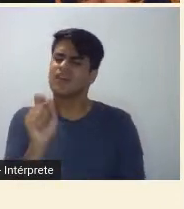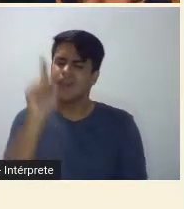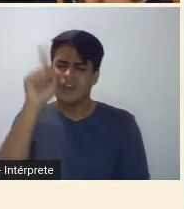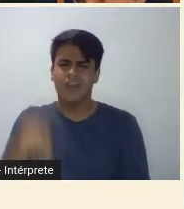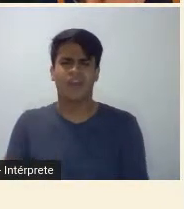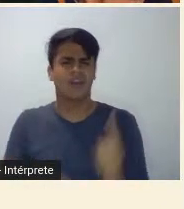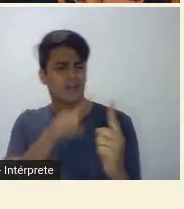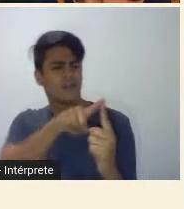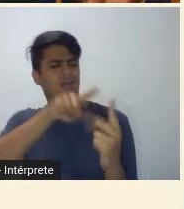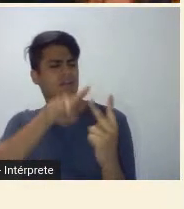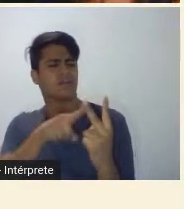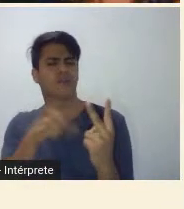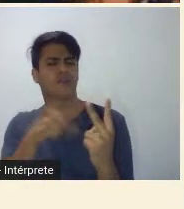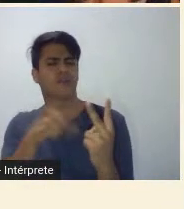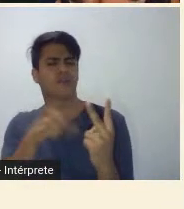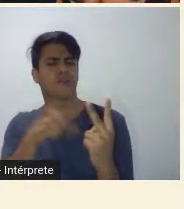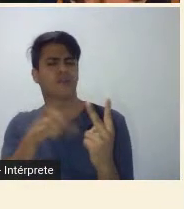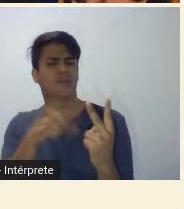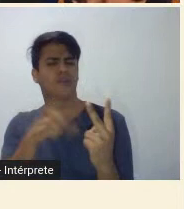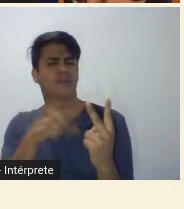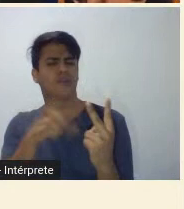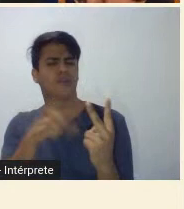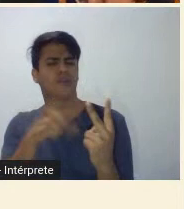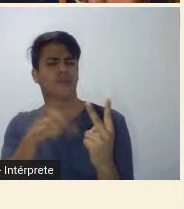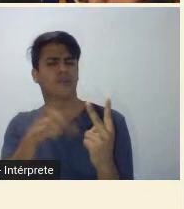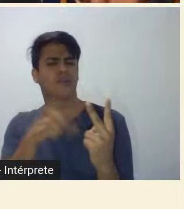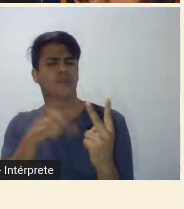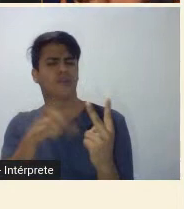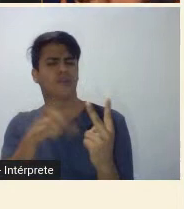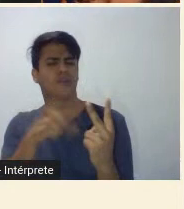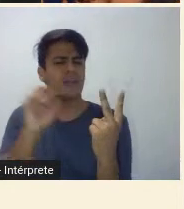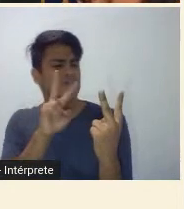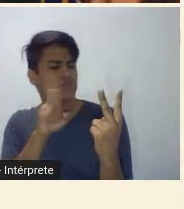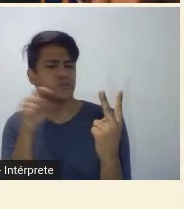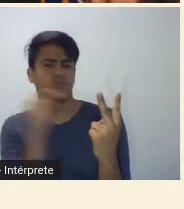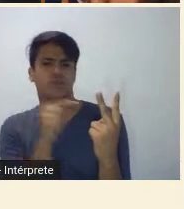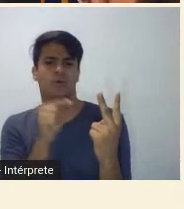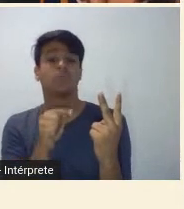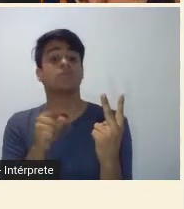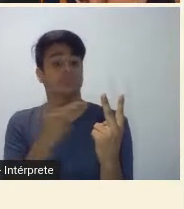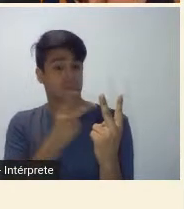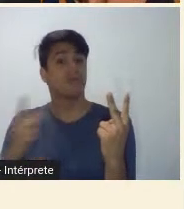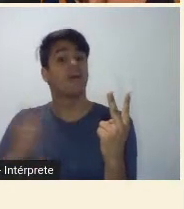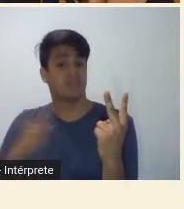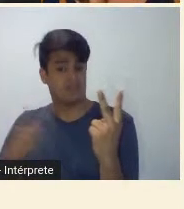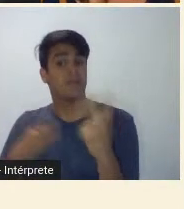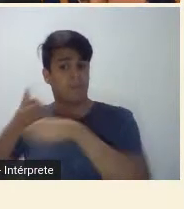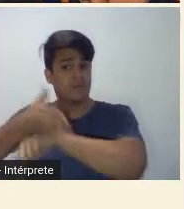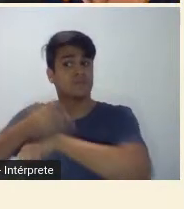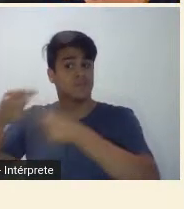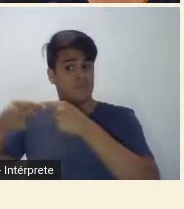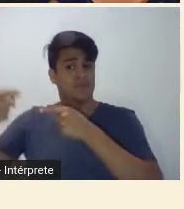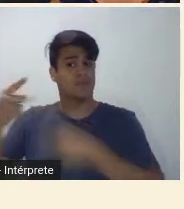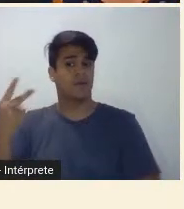que pouco se fala, quase nada se fala, que participaram da Semana de 22.